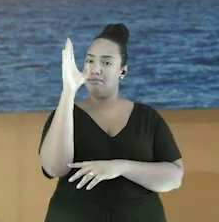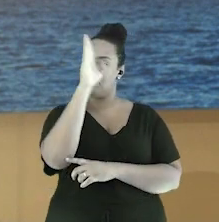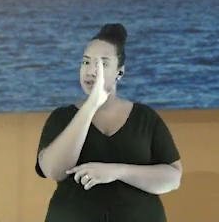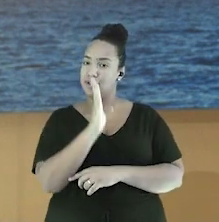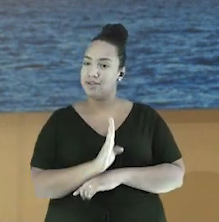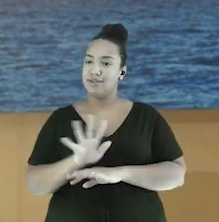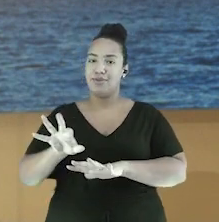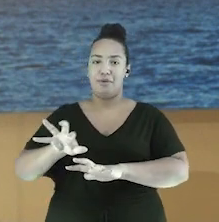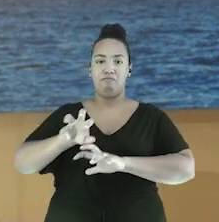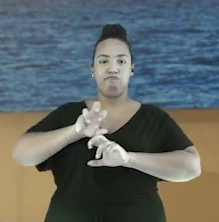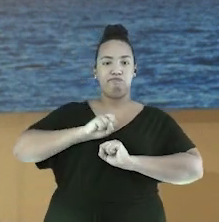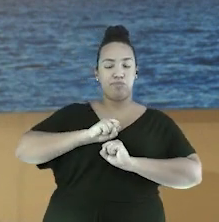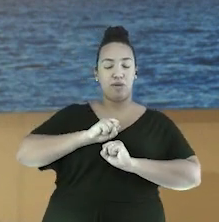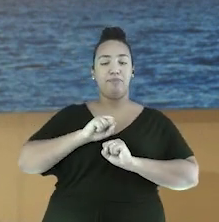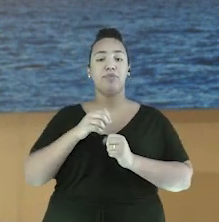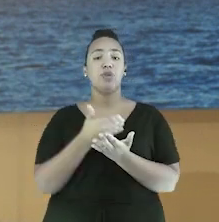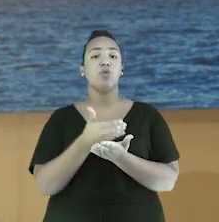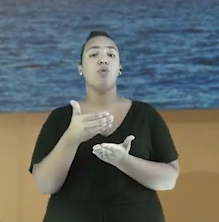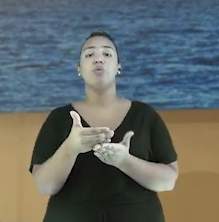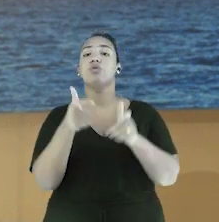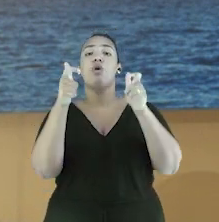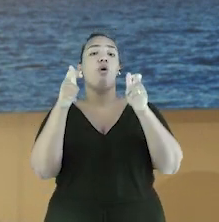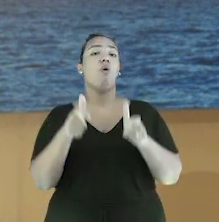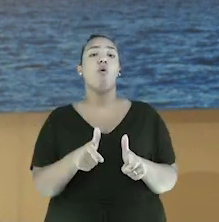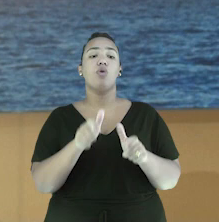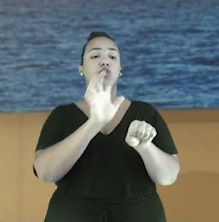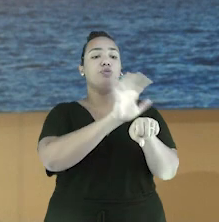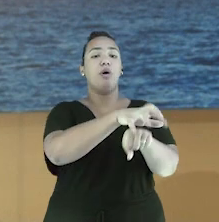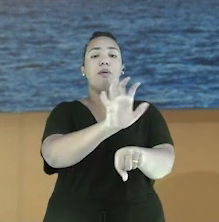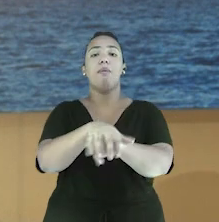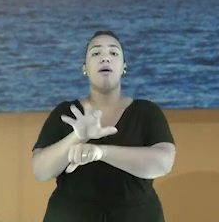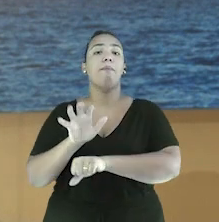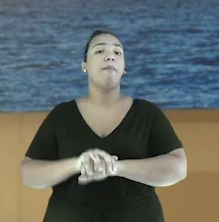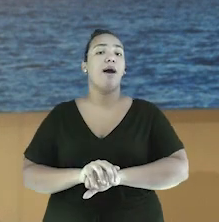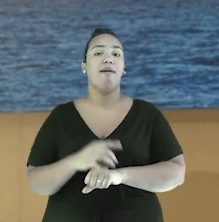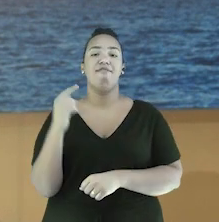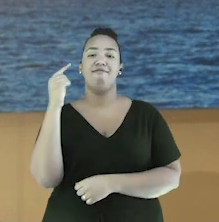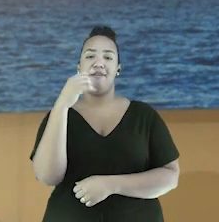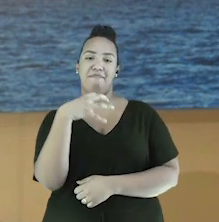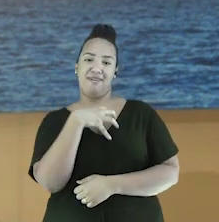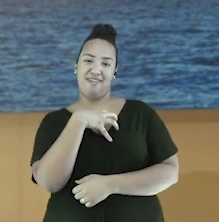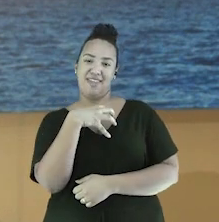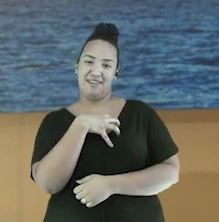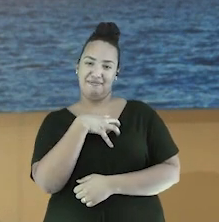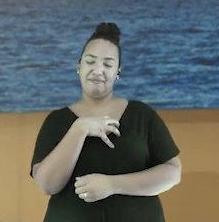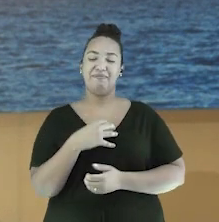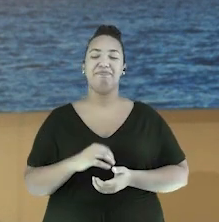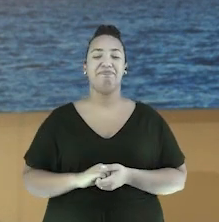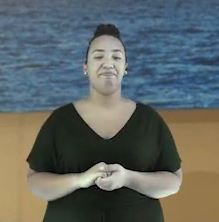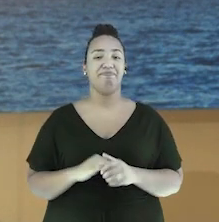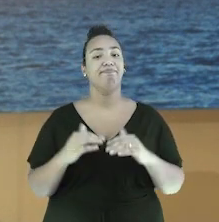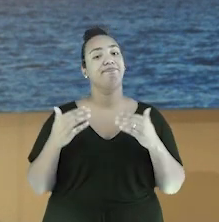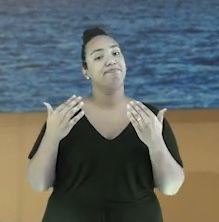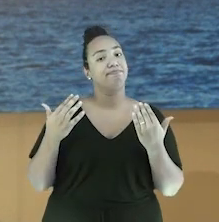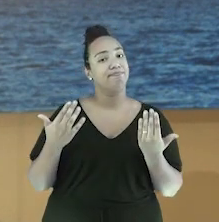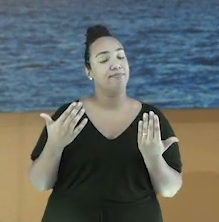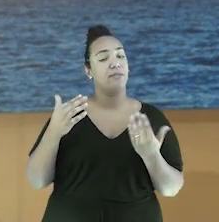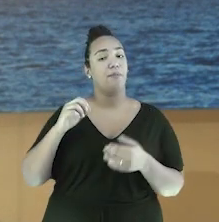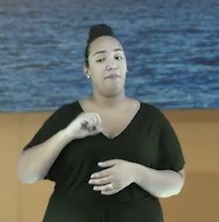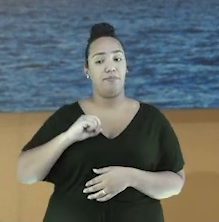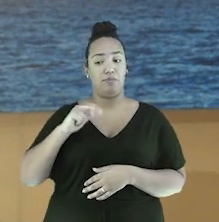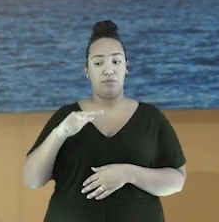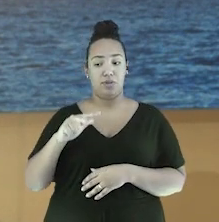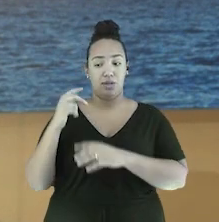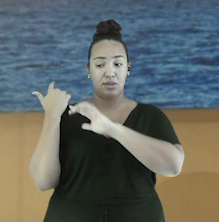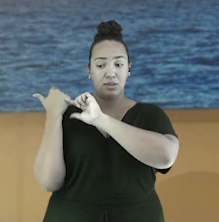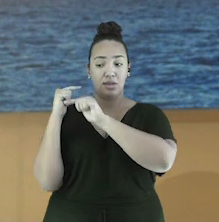começou a ser colonizado pela Bahia, que fica lá na região Nordeste. Com o passar dos anos, a tradição portuguesa foi